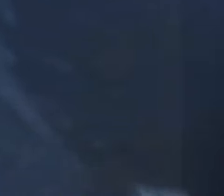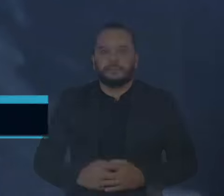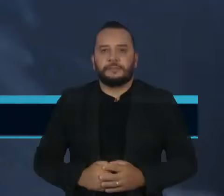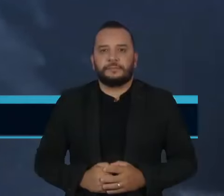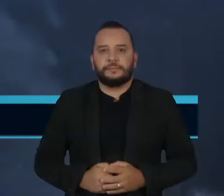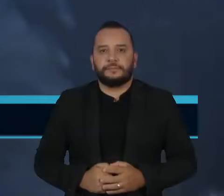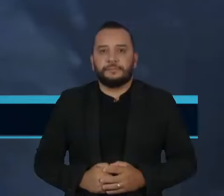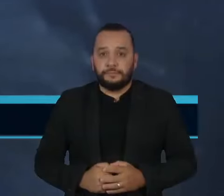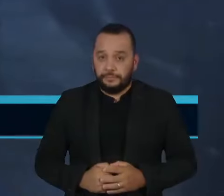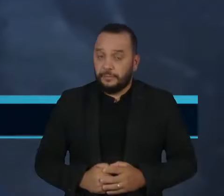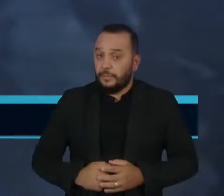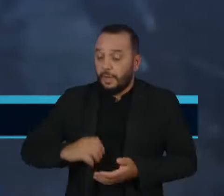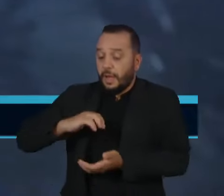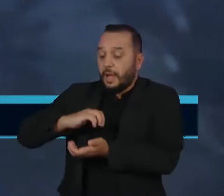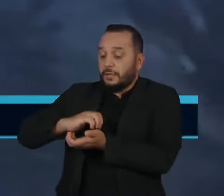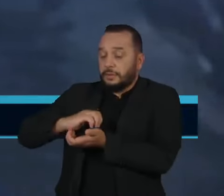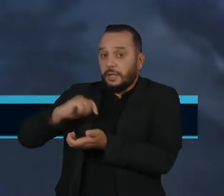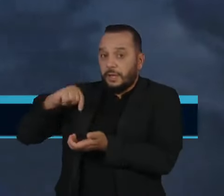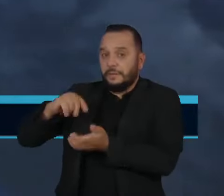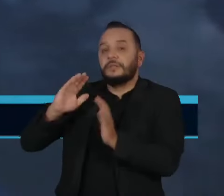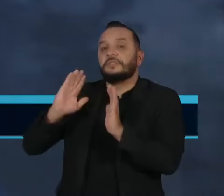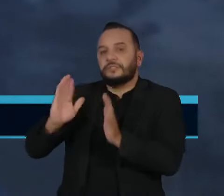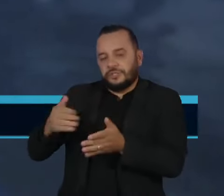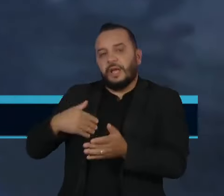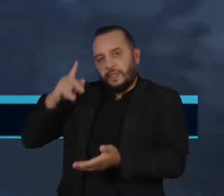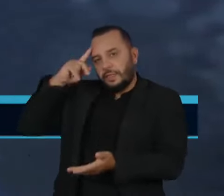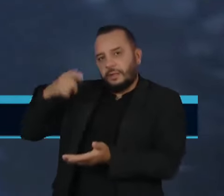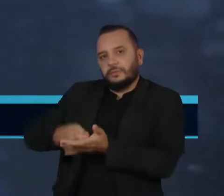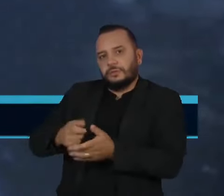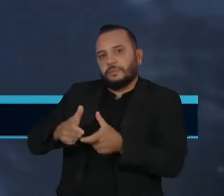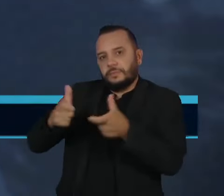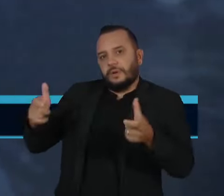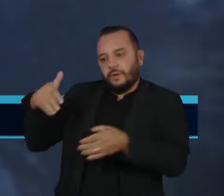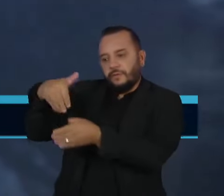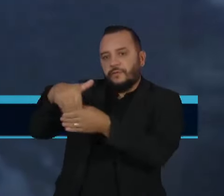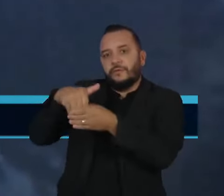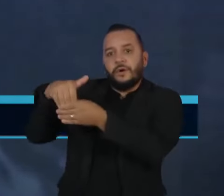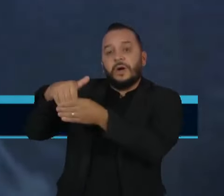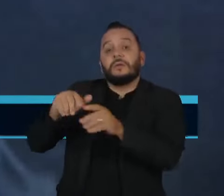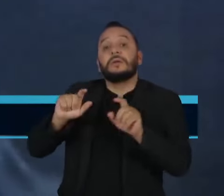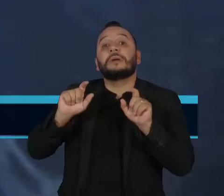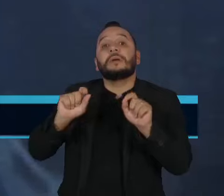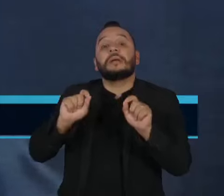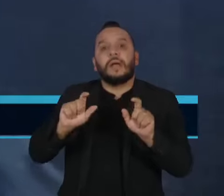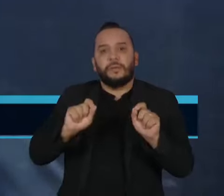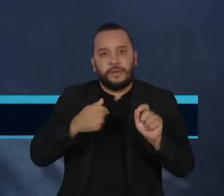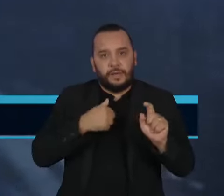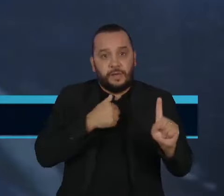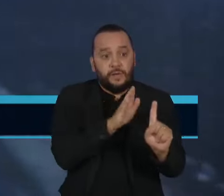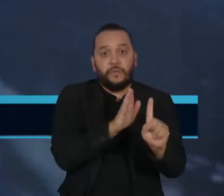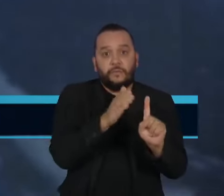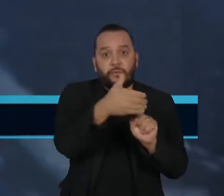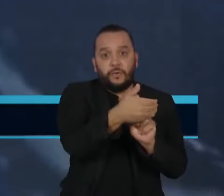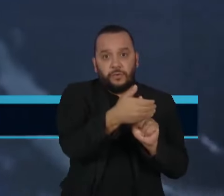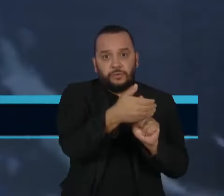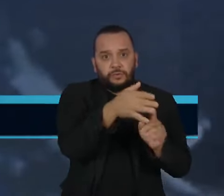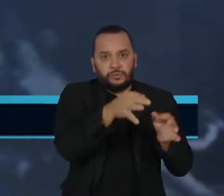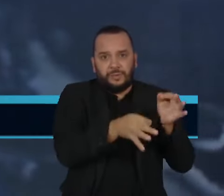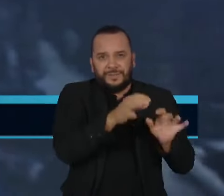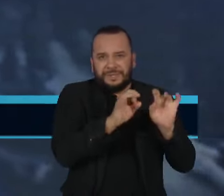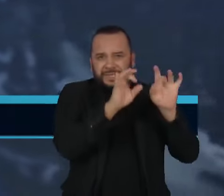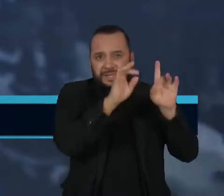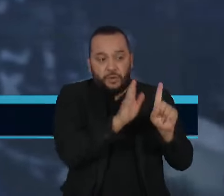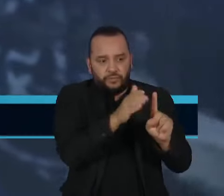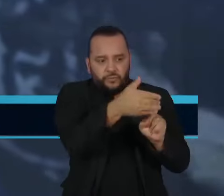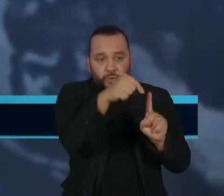O Supremo Tribunal Federal já tem a maioria dos votos necessários para ampliar o alcance do foro privilegiado. O julgamento foi